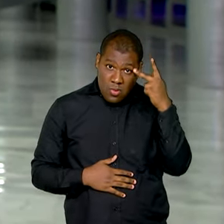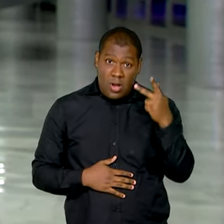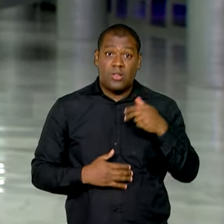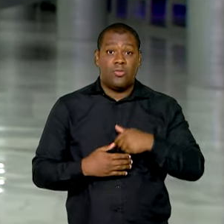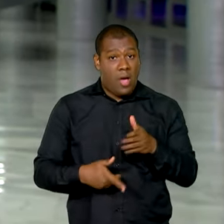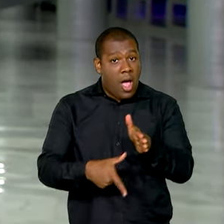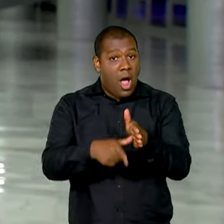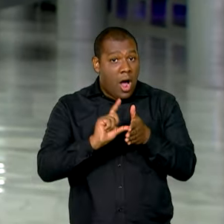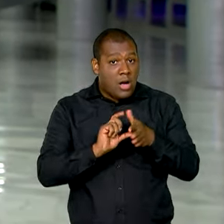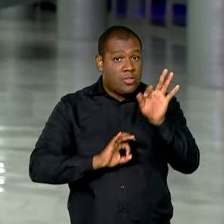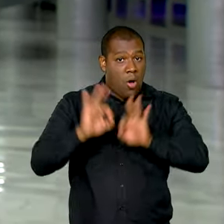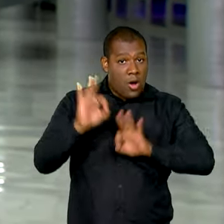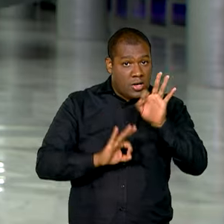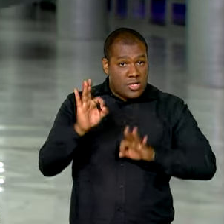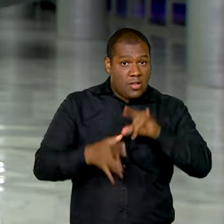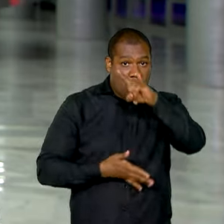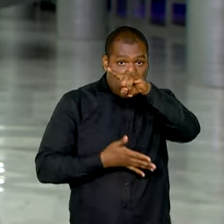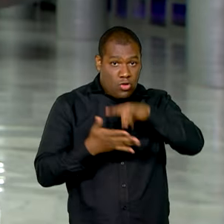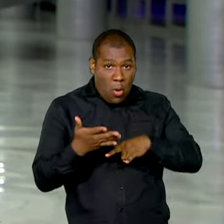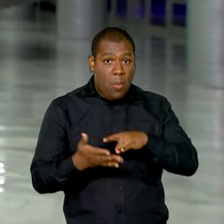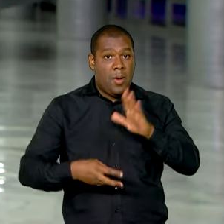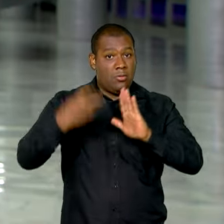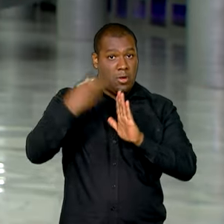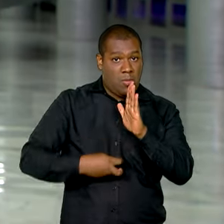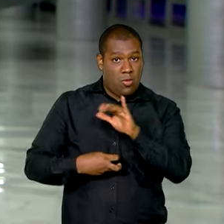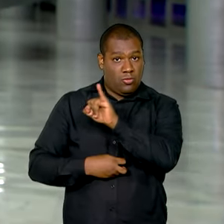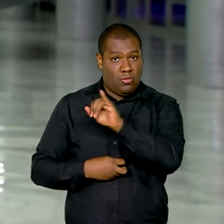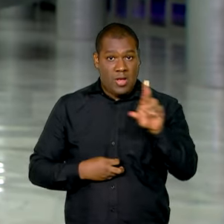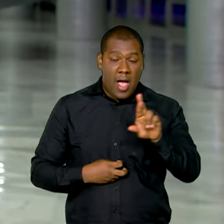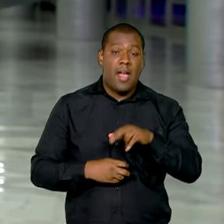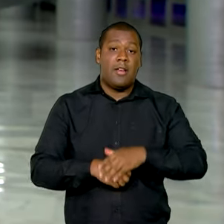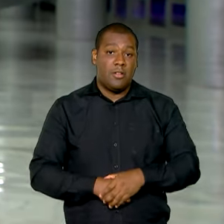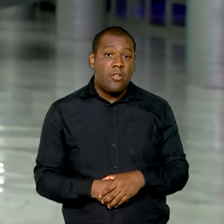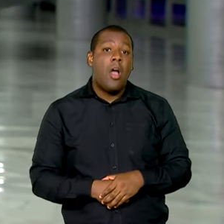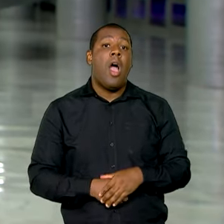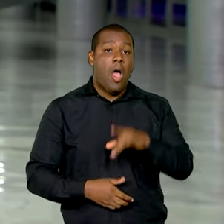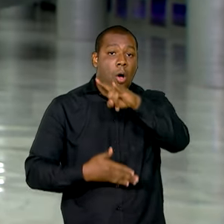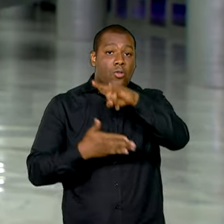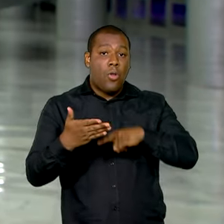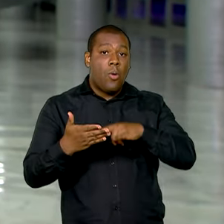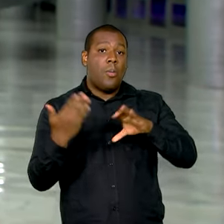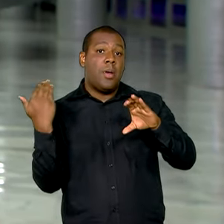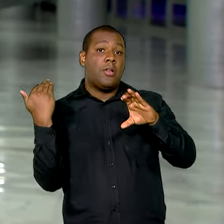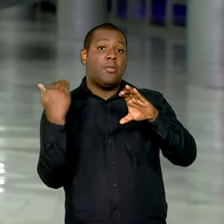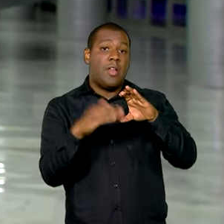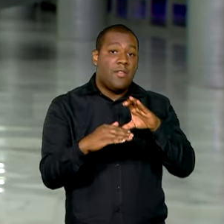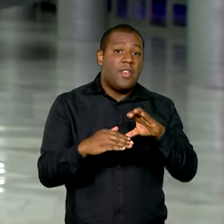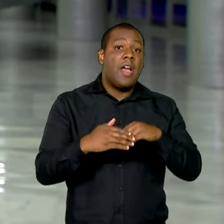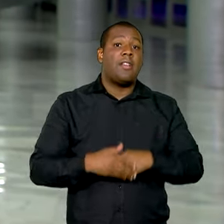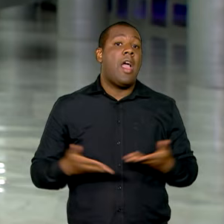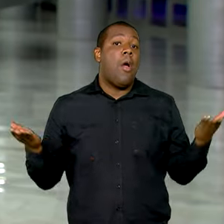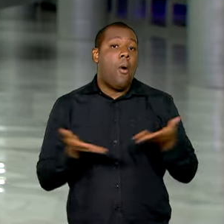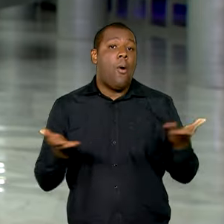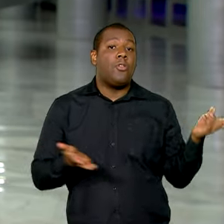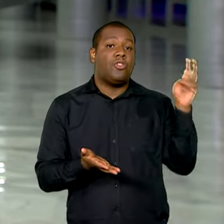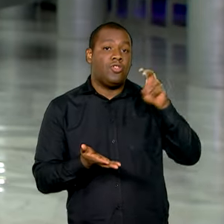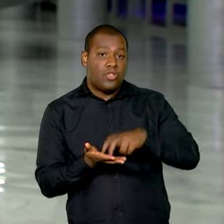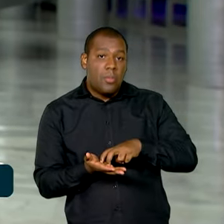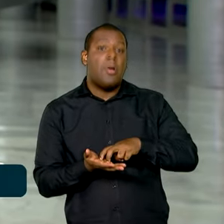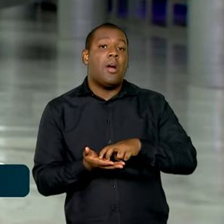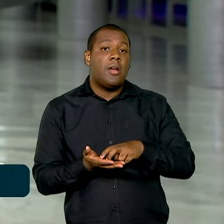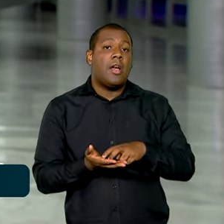antecipadamente a declaração do Imposto de Renda, já podem enviar as declarações a partir das 8 horas da manhã desta sexta-feira.